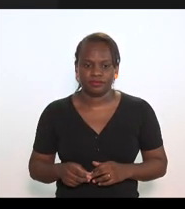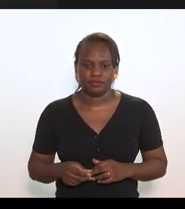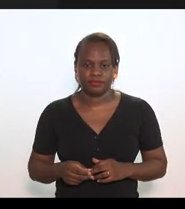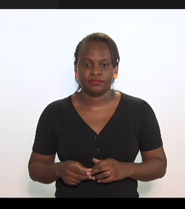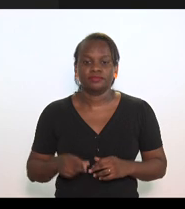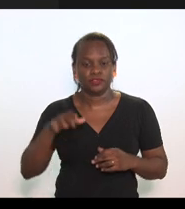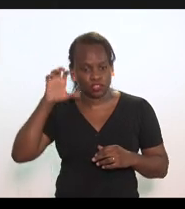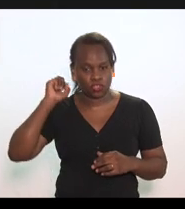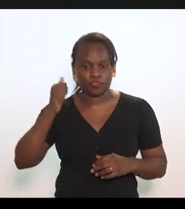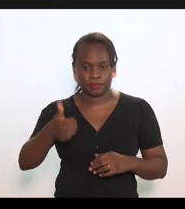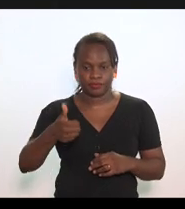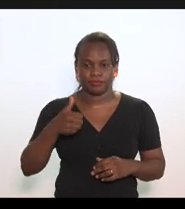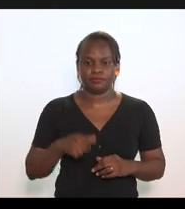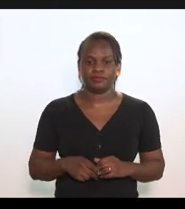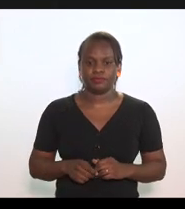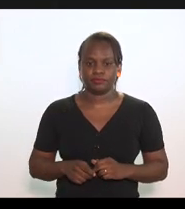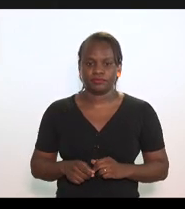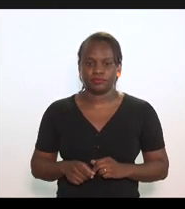estou estou ouvindo